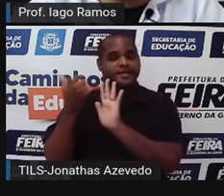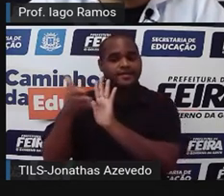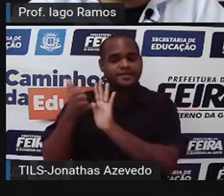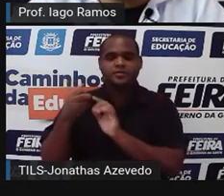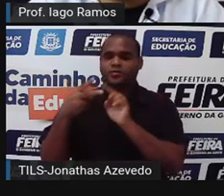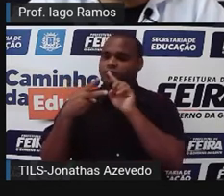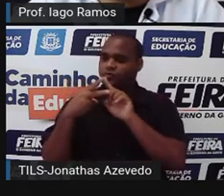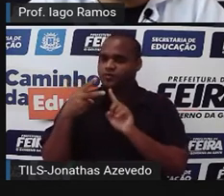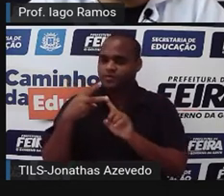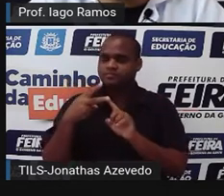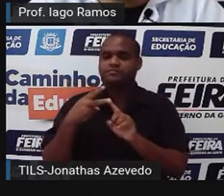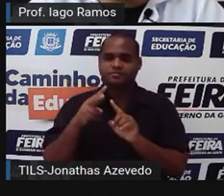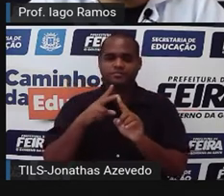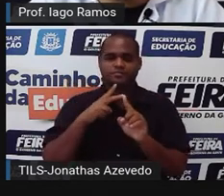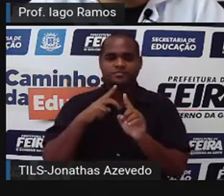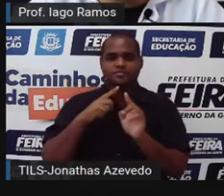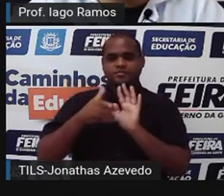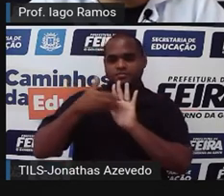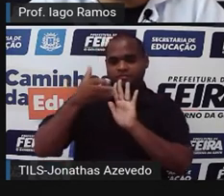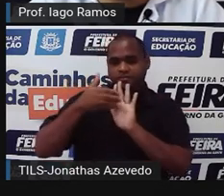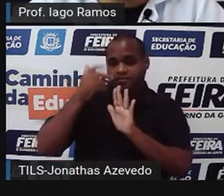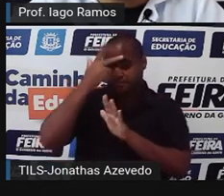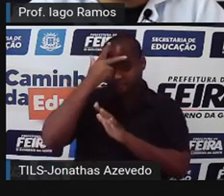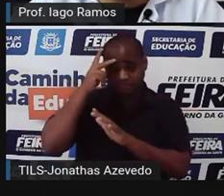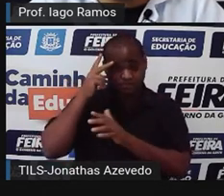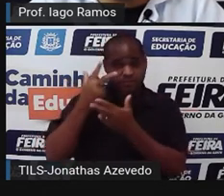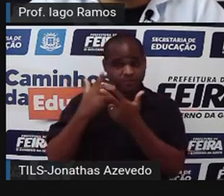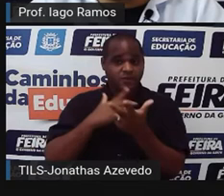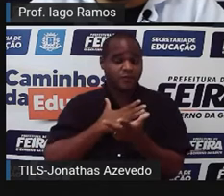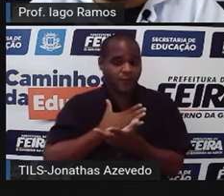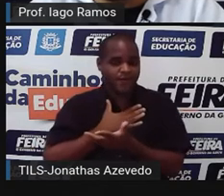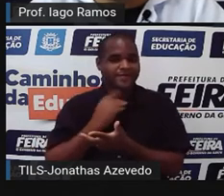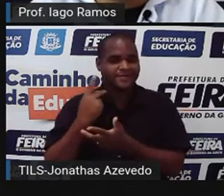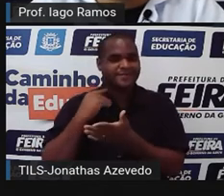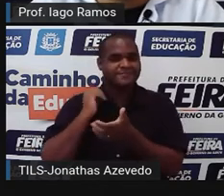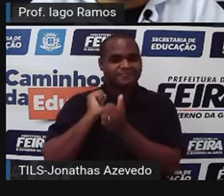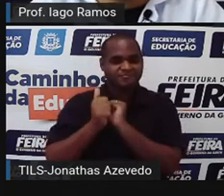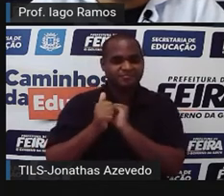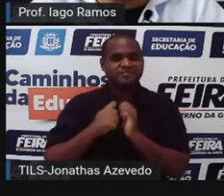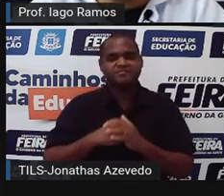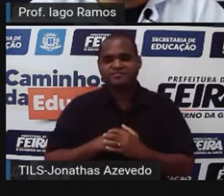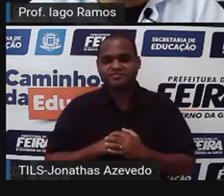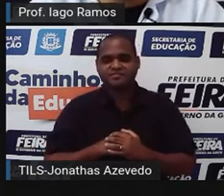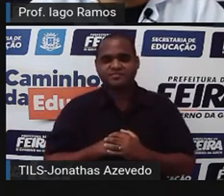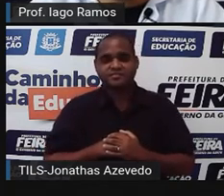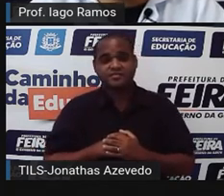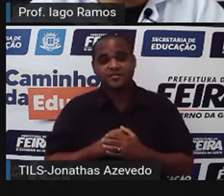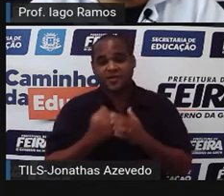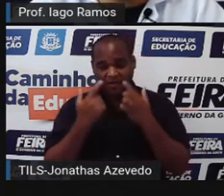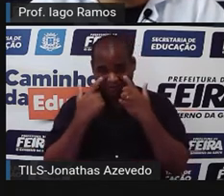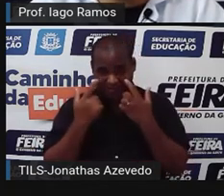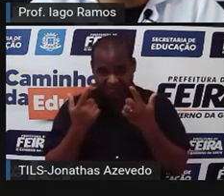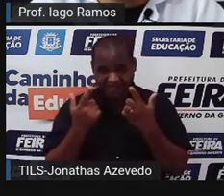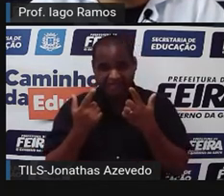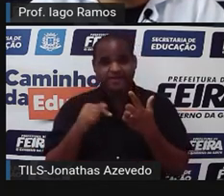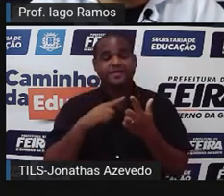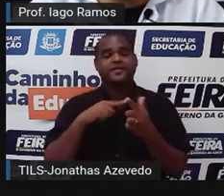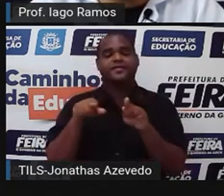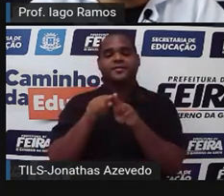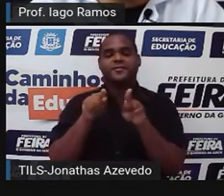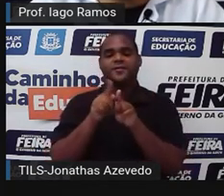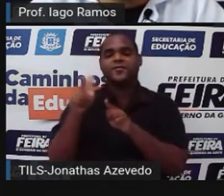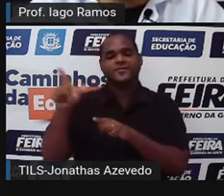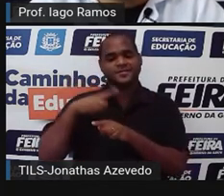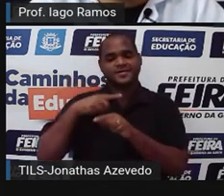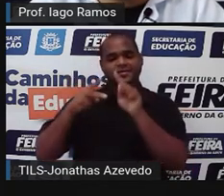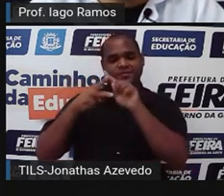dois. Esse daqui vai ser as pessoas que gostam do basquete, por exemplo. Tá bom? E agora eu vou mexer de novo, ó, tirando